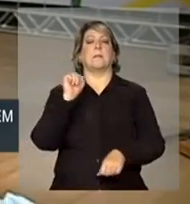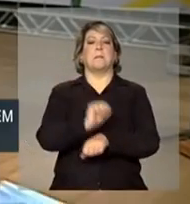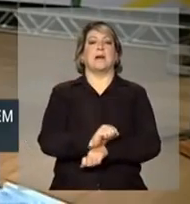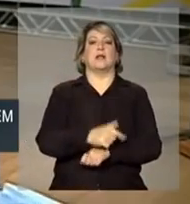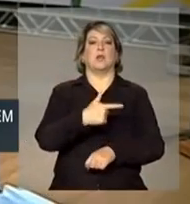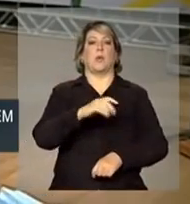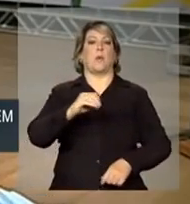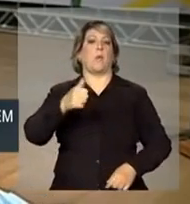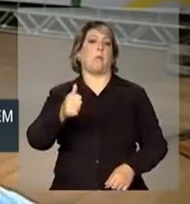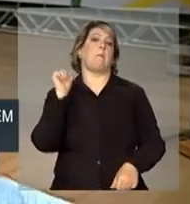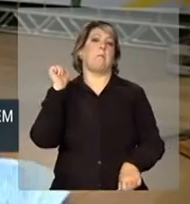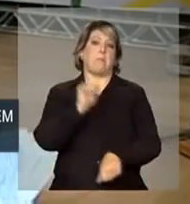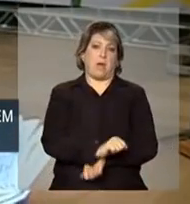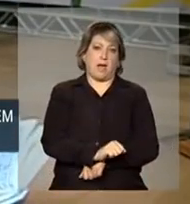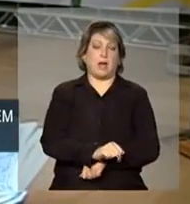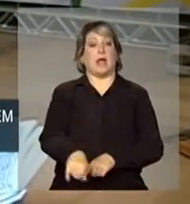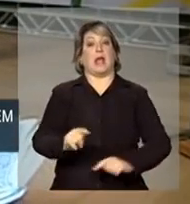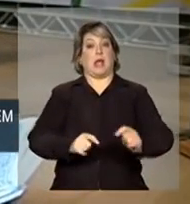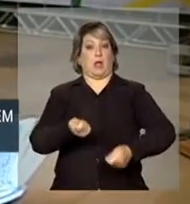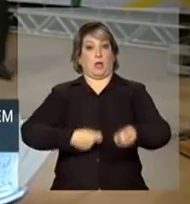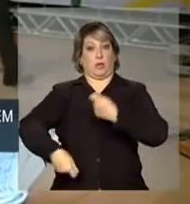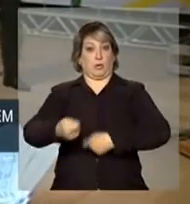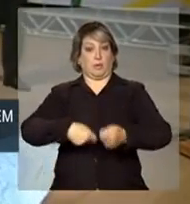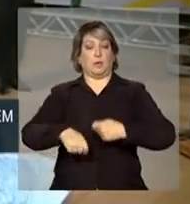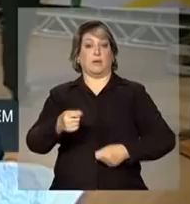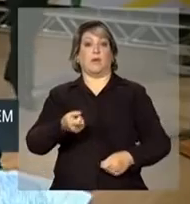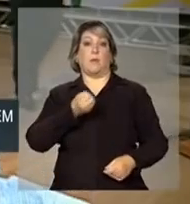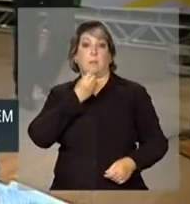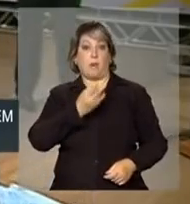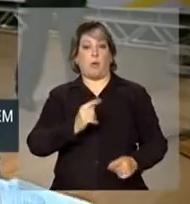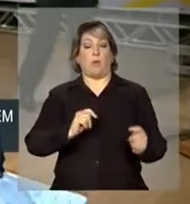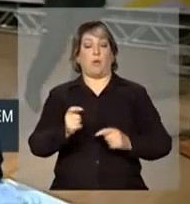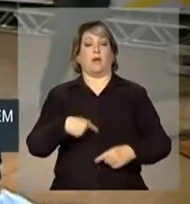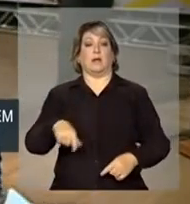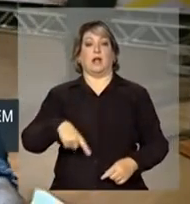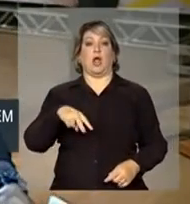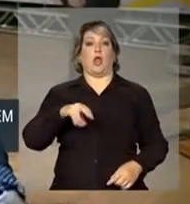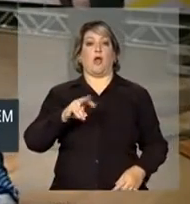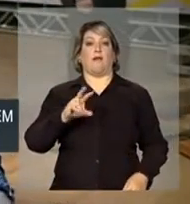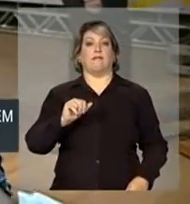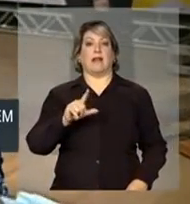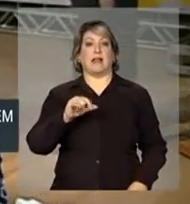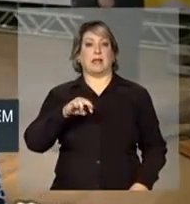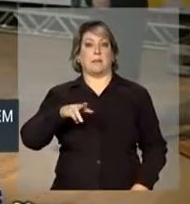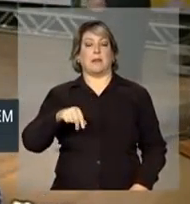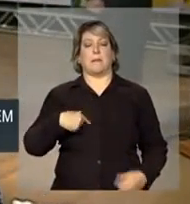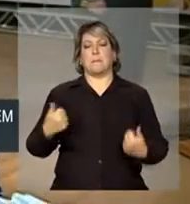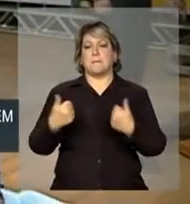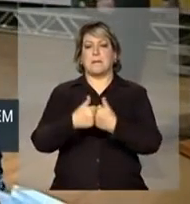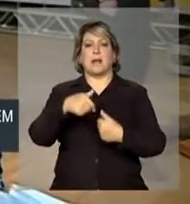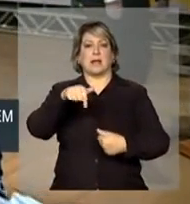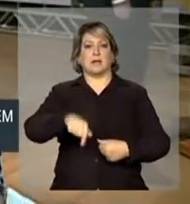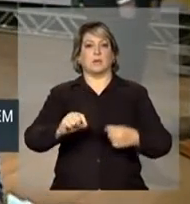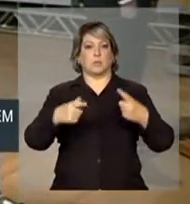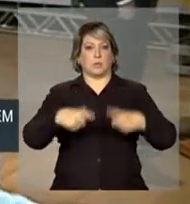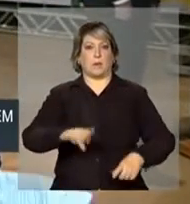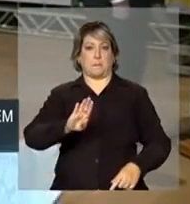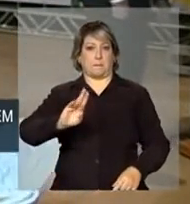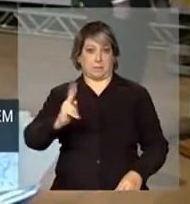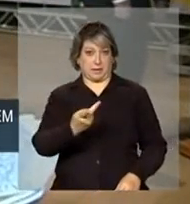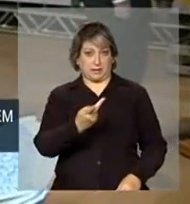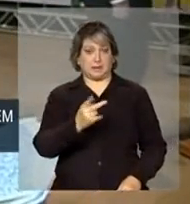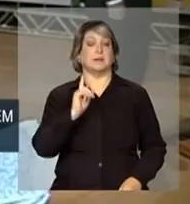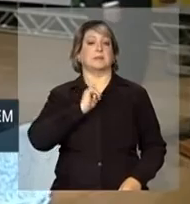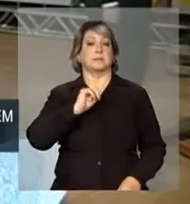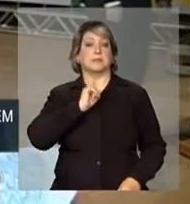E além da economia, essa retomada da produção em Nova Lima, que fica aqui bem próxima de Belo Horizonte,